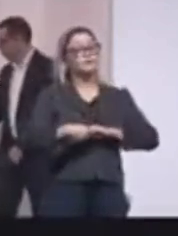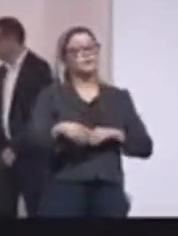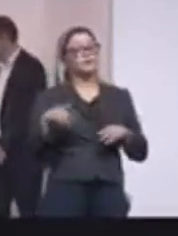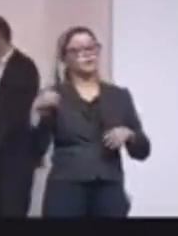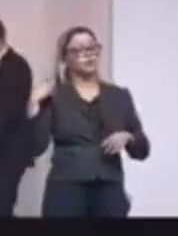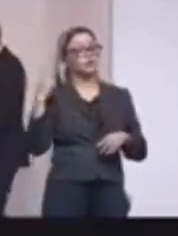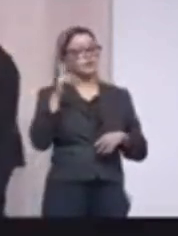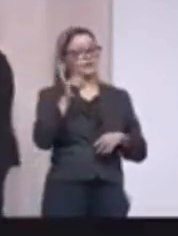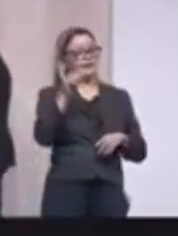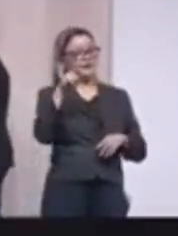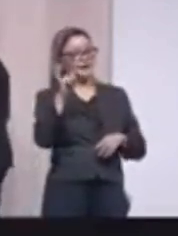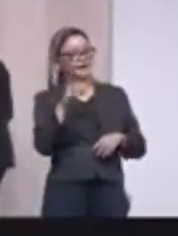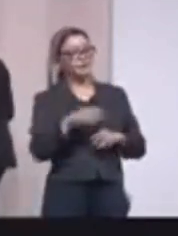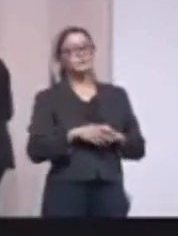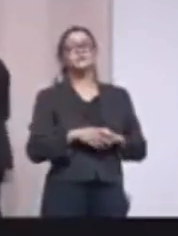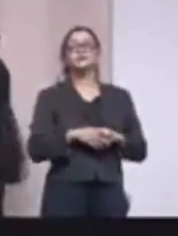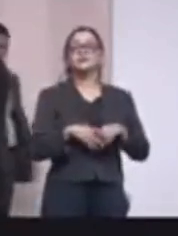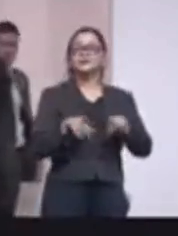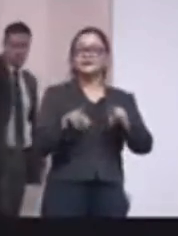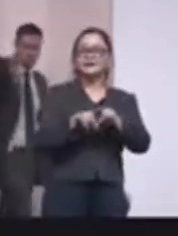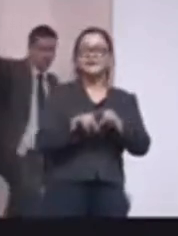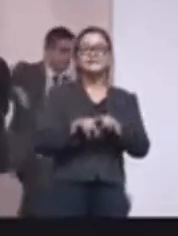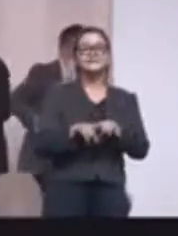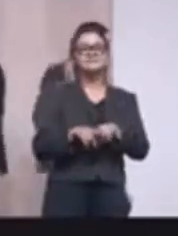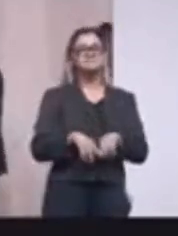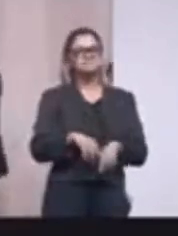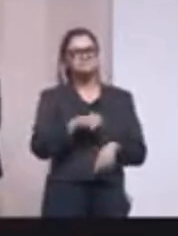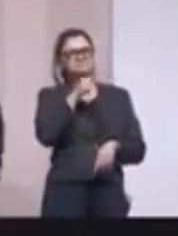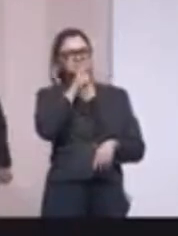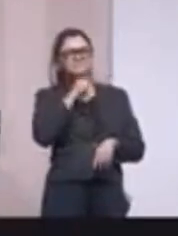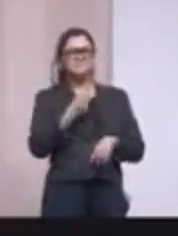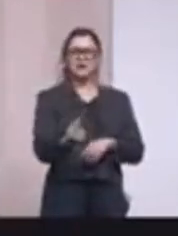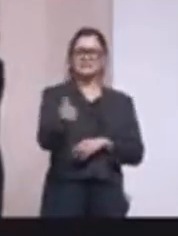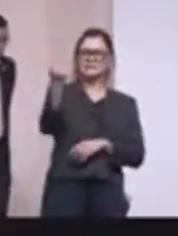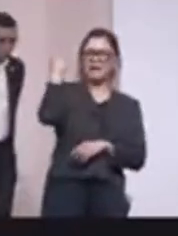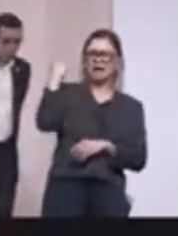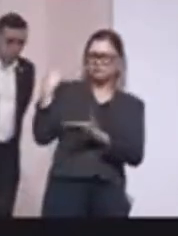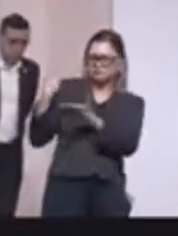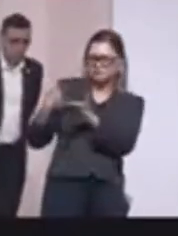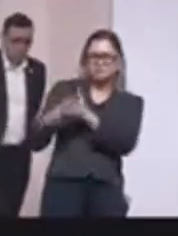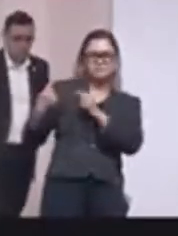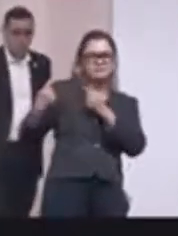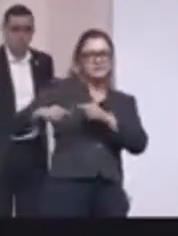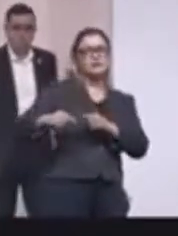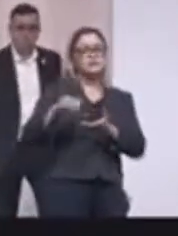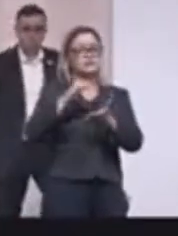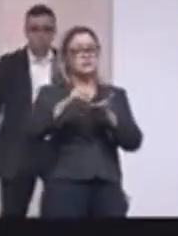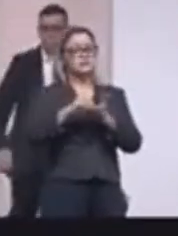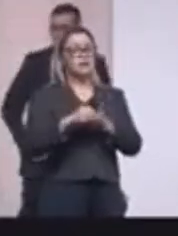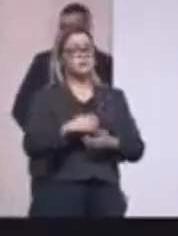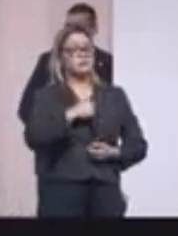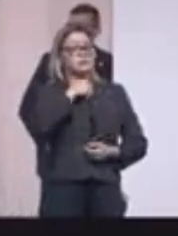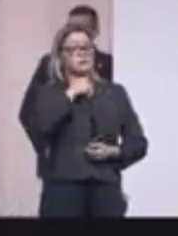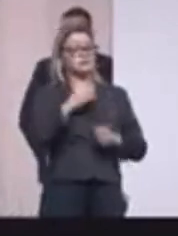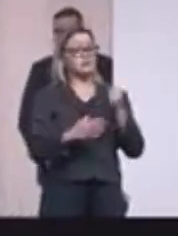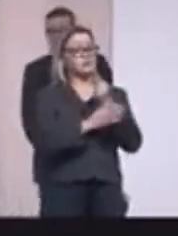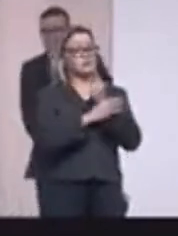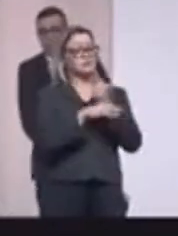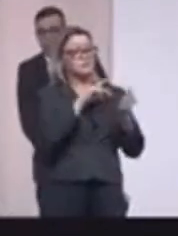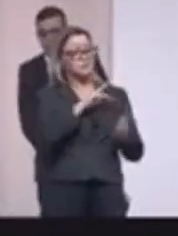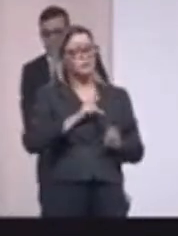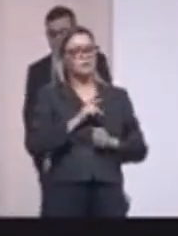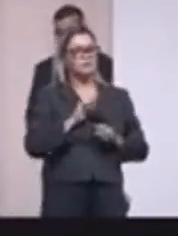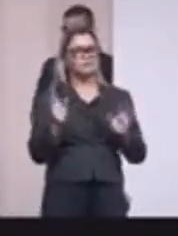Nico, que é essa lenda da Polícia Civil, que topou lá atrás o desafio de ser secretário executivo de Segurança Pública,